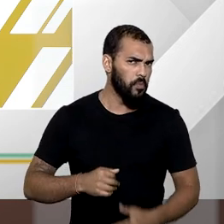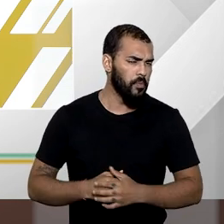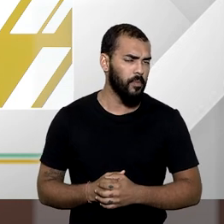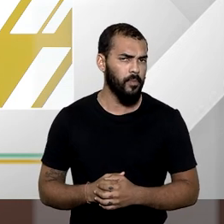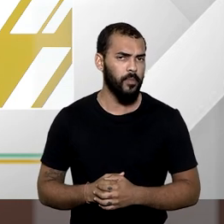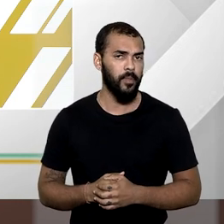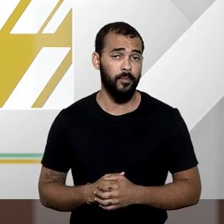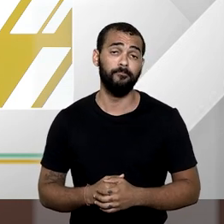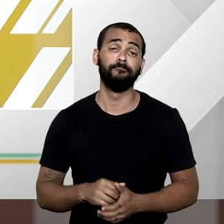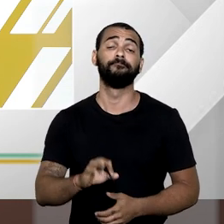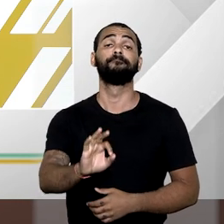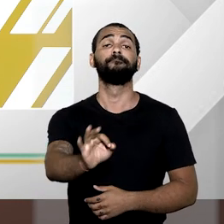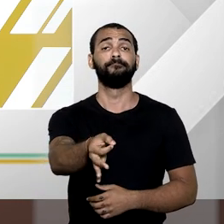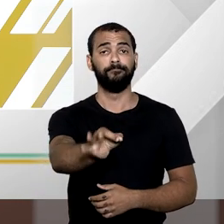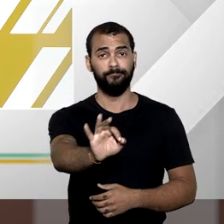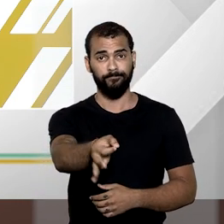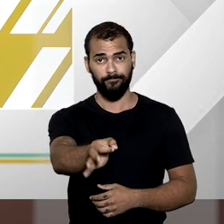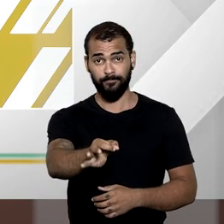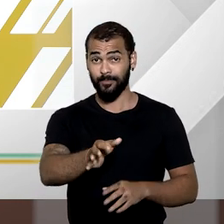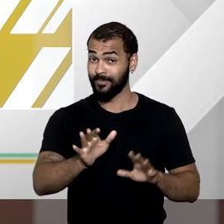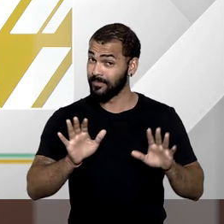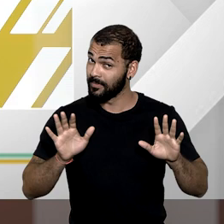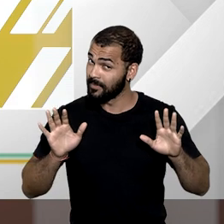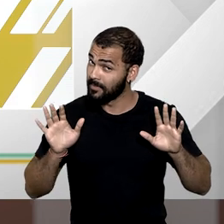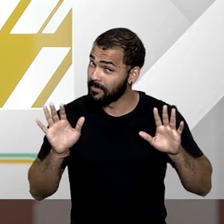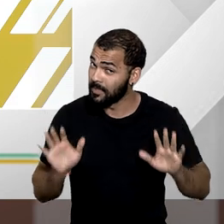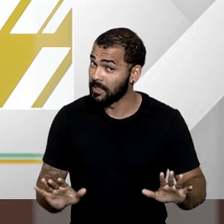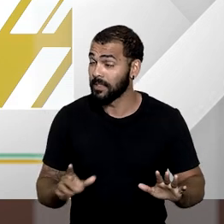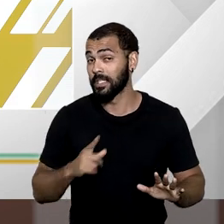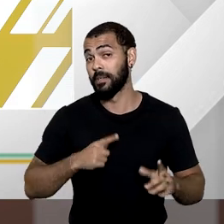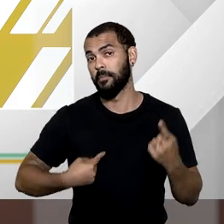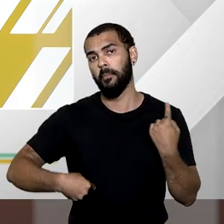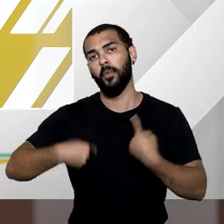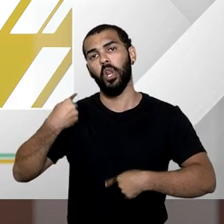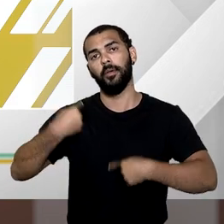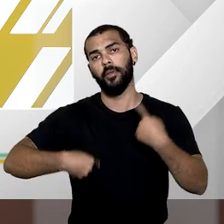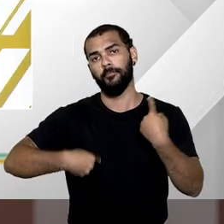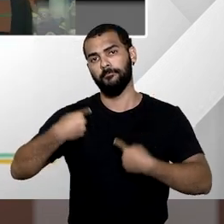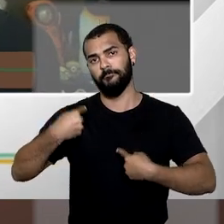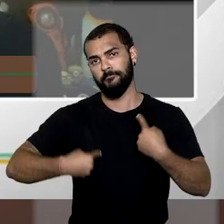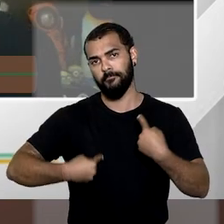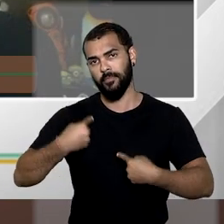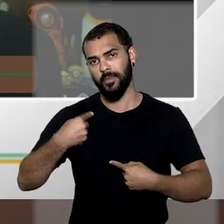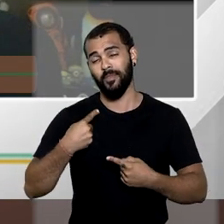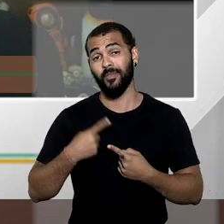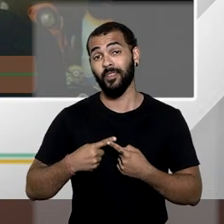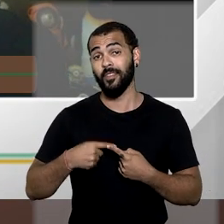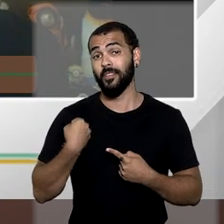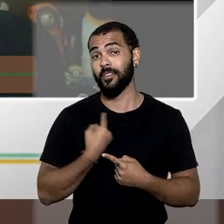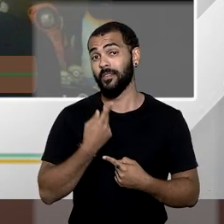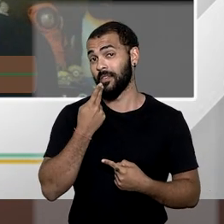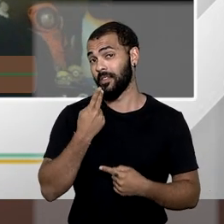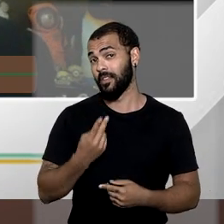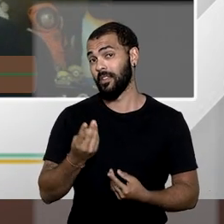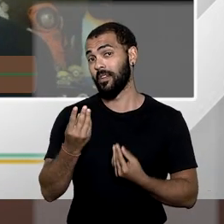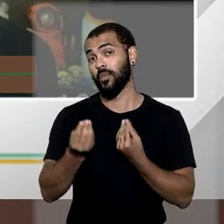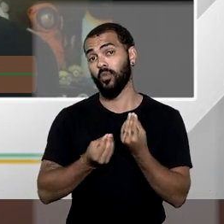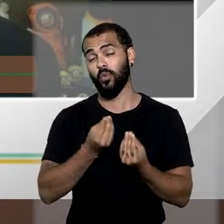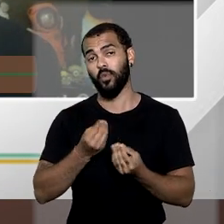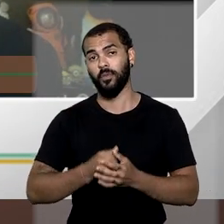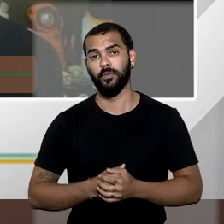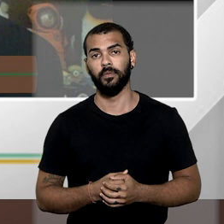É verdade, mas existe também uma extrema polêmica quando vamos cuidar de que bens são esses, não é verdade?